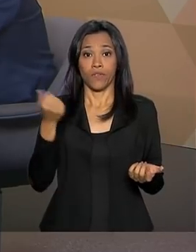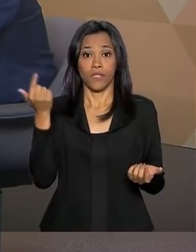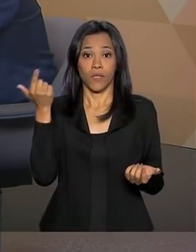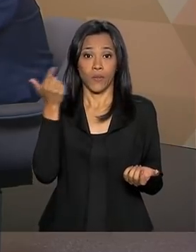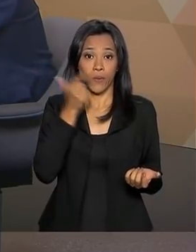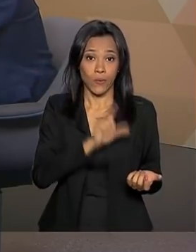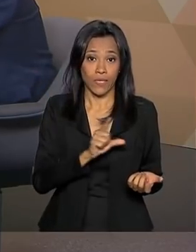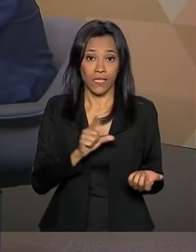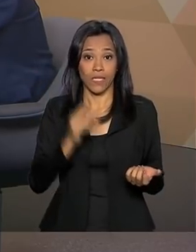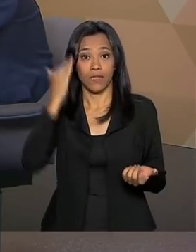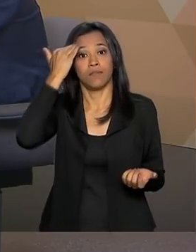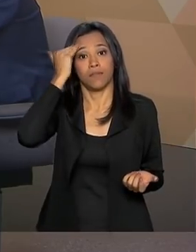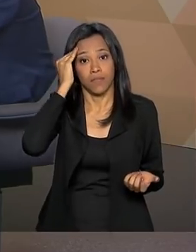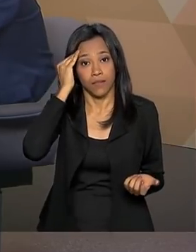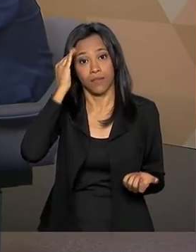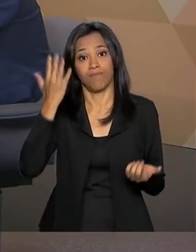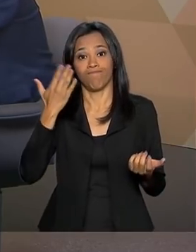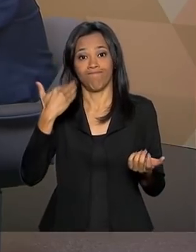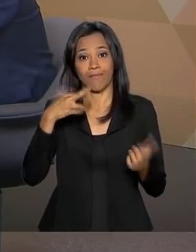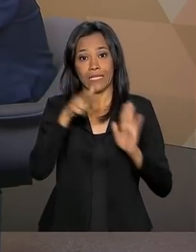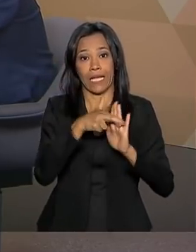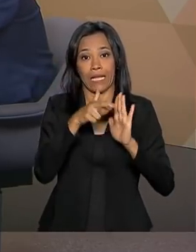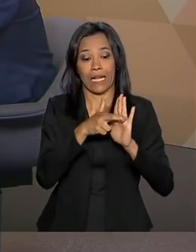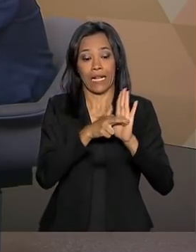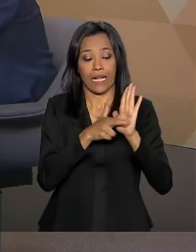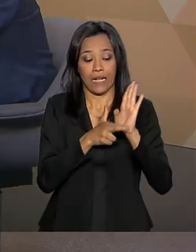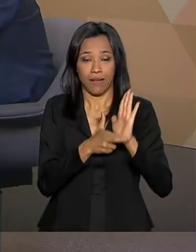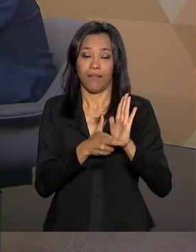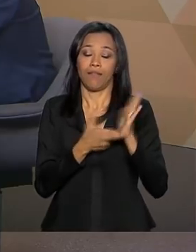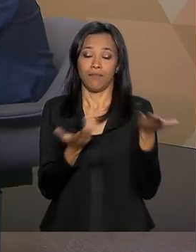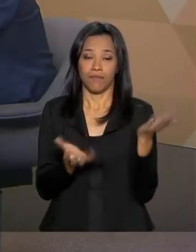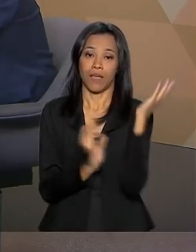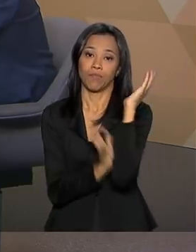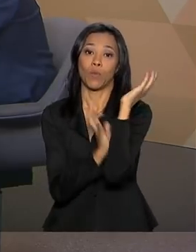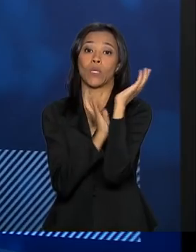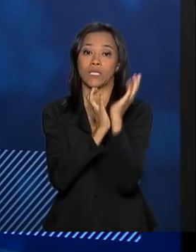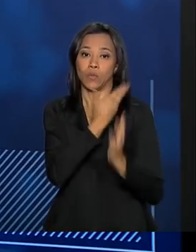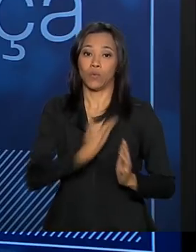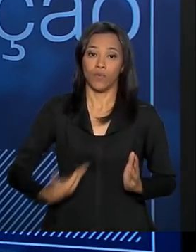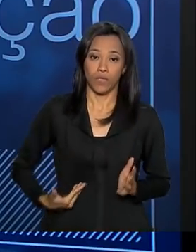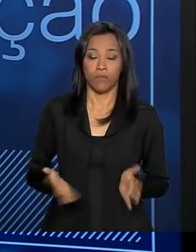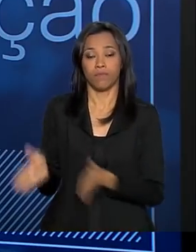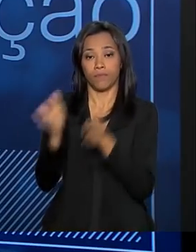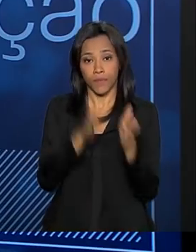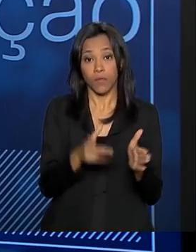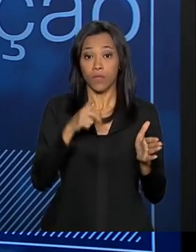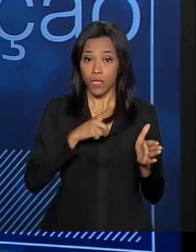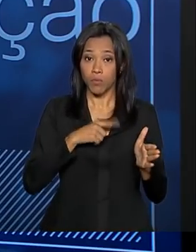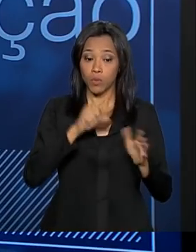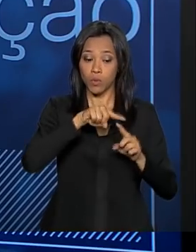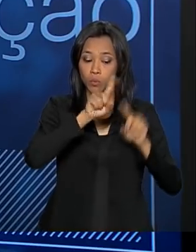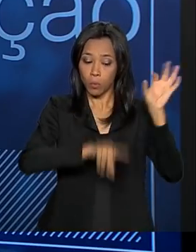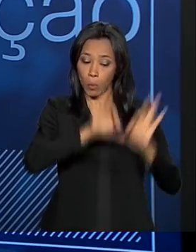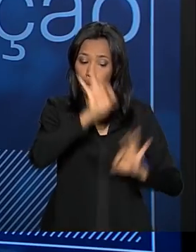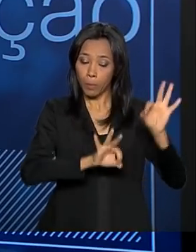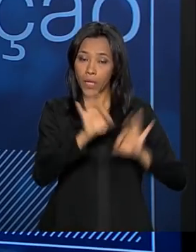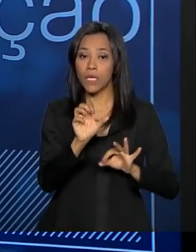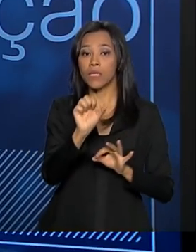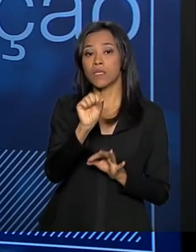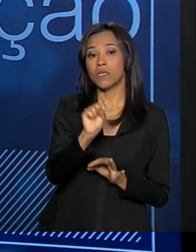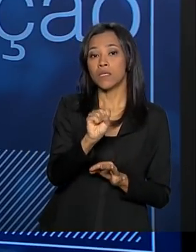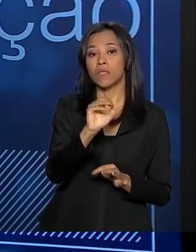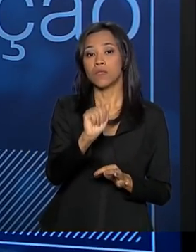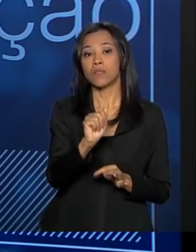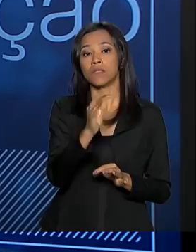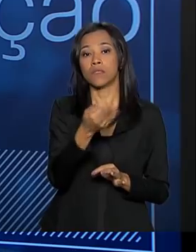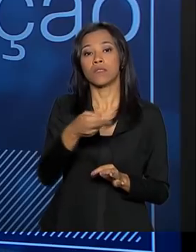meandros da burocracia estatal. Então, esse é um grande desafio com o próximo plano Safra. Como a gente vai fazer? Primeiro, ter dinheiro para fazer isso, continuar